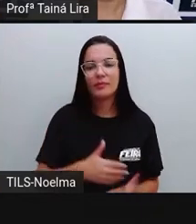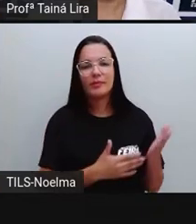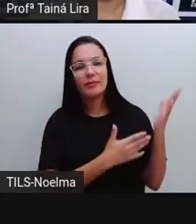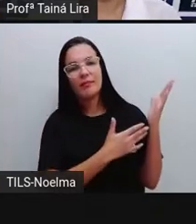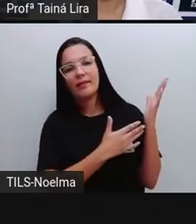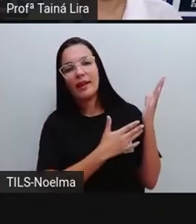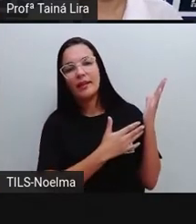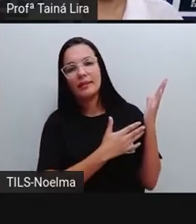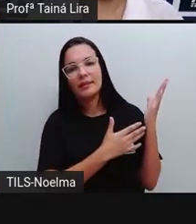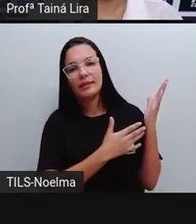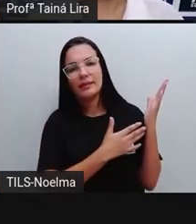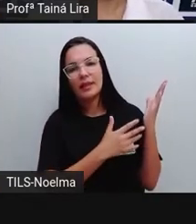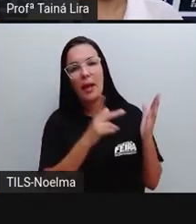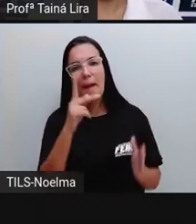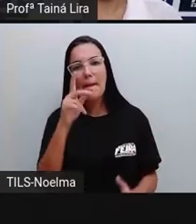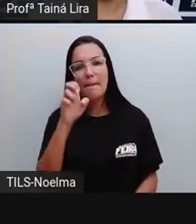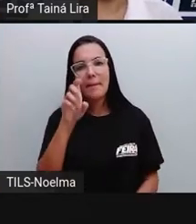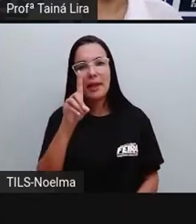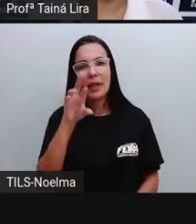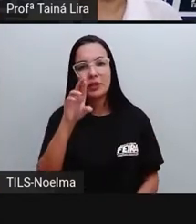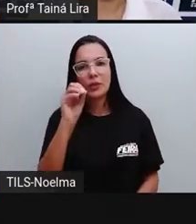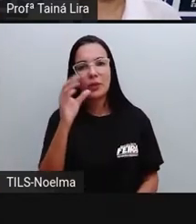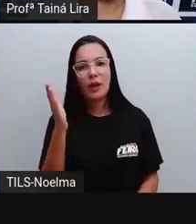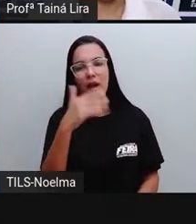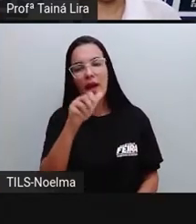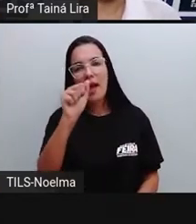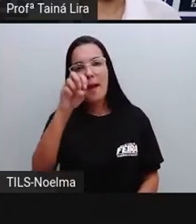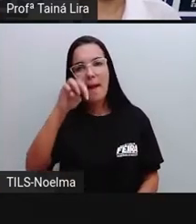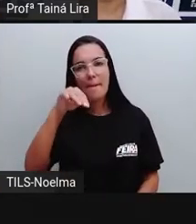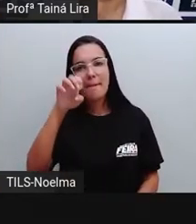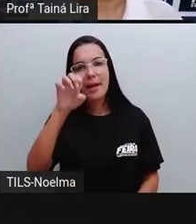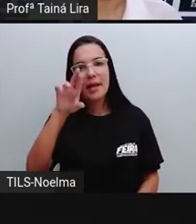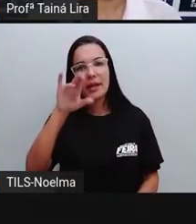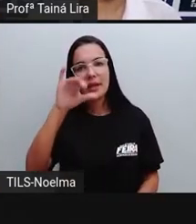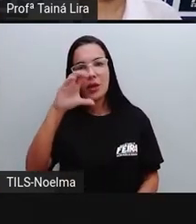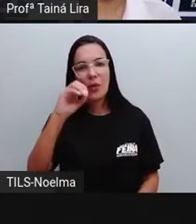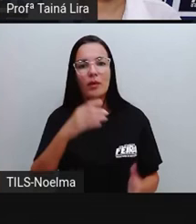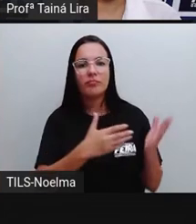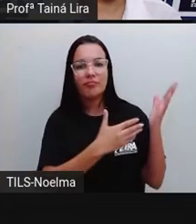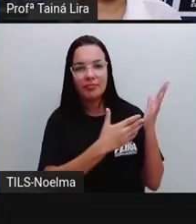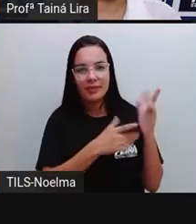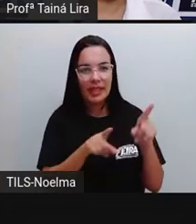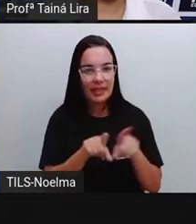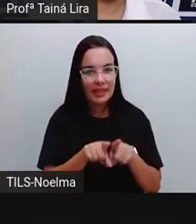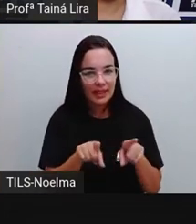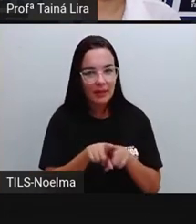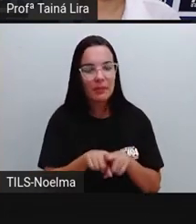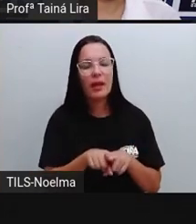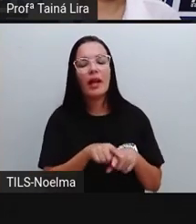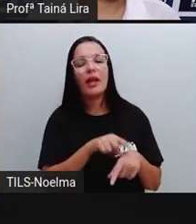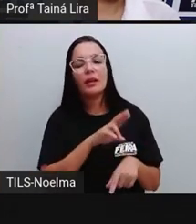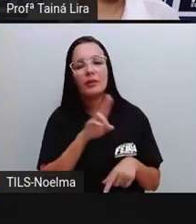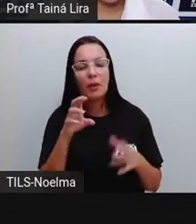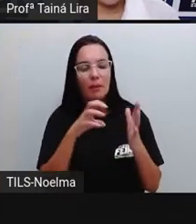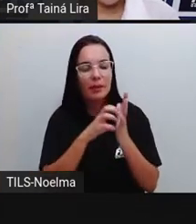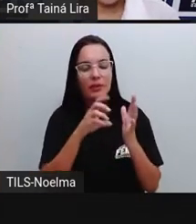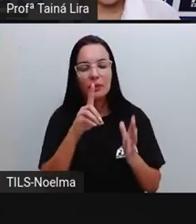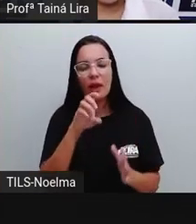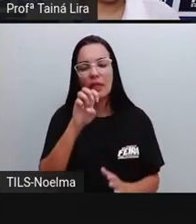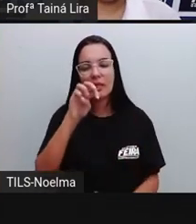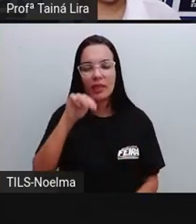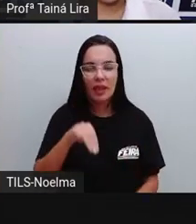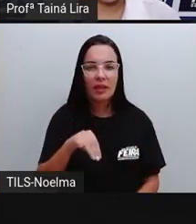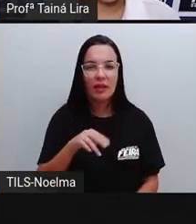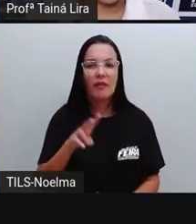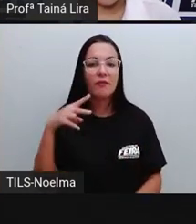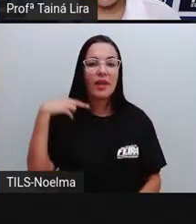Olha lá, Pedro Américo, então, Pedro Américo Lopes, do Partido DEM, tá?